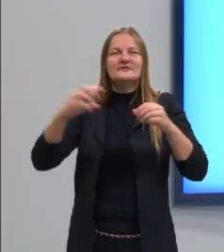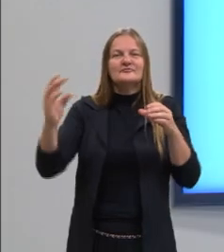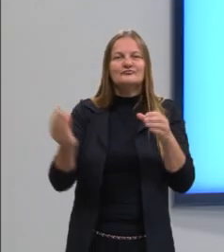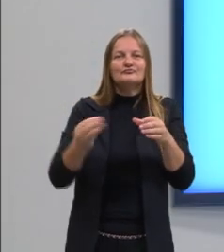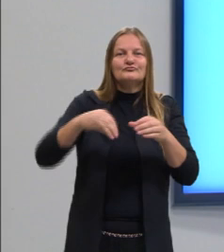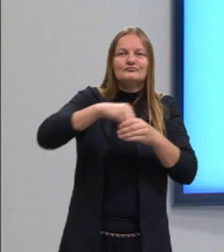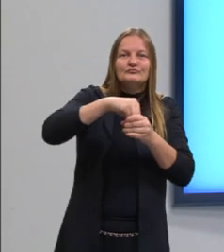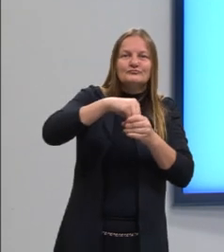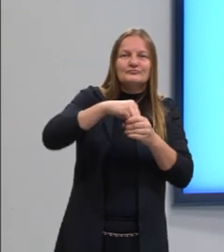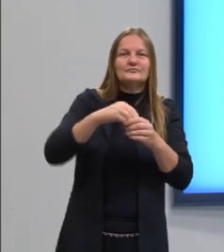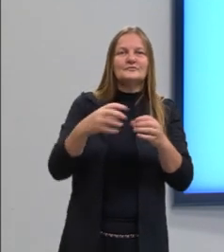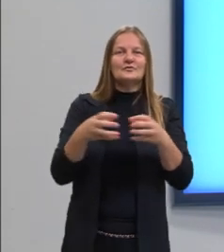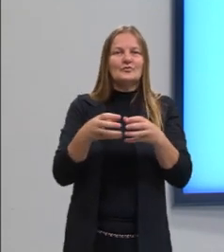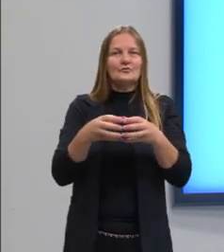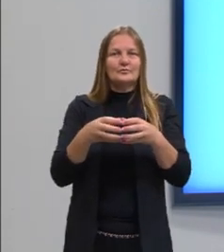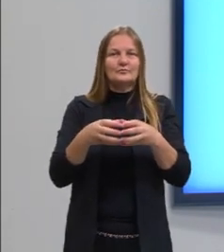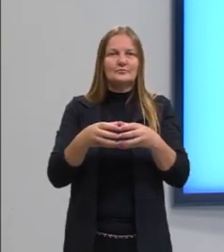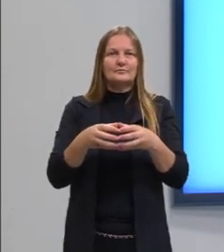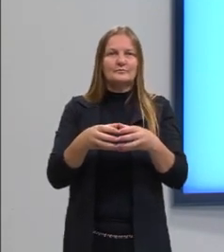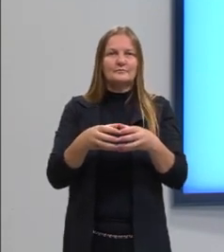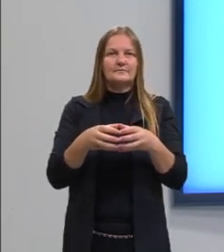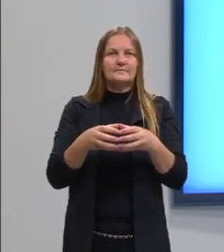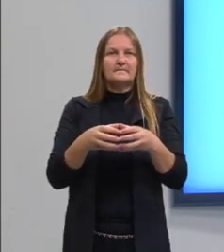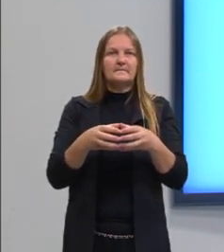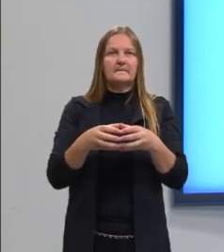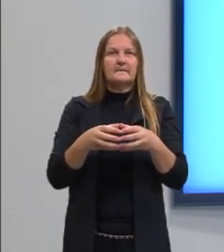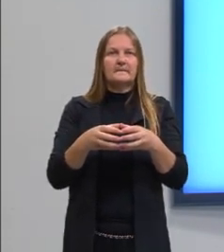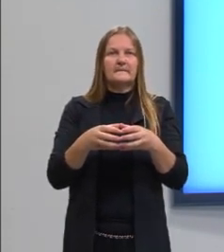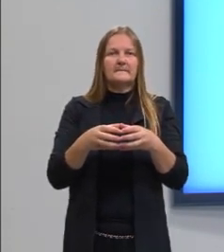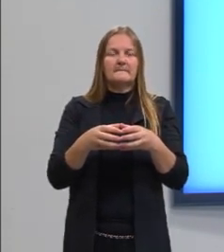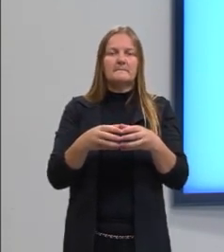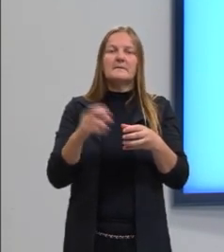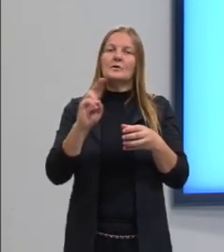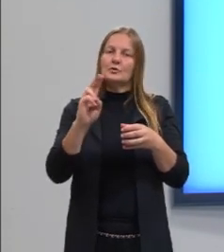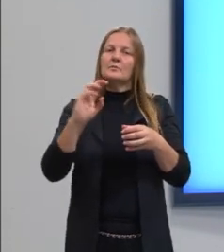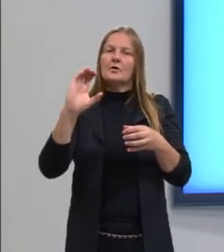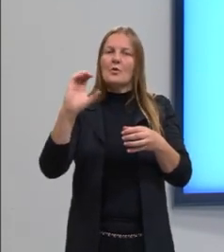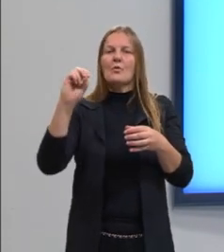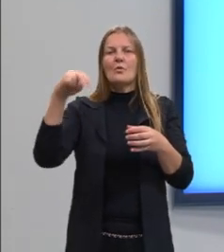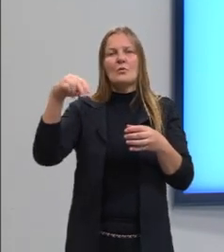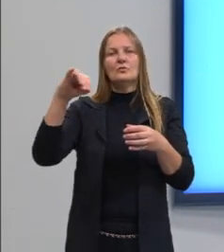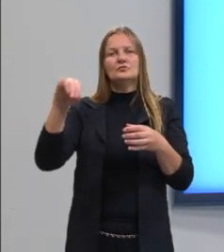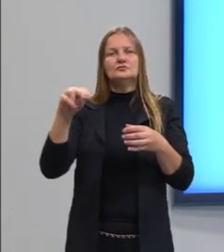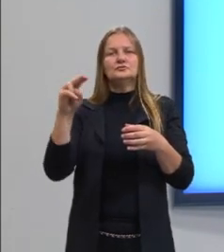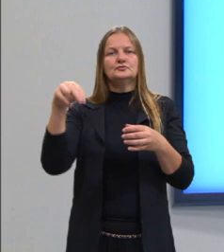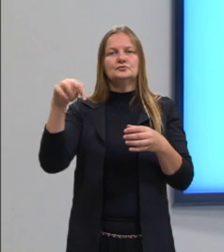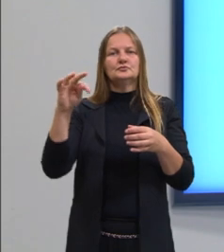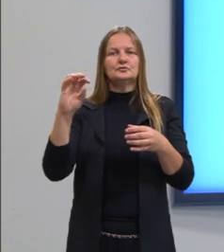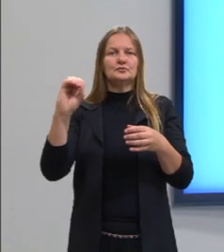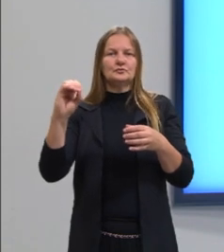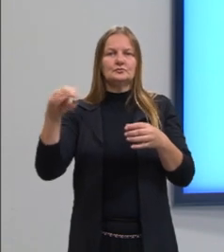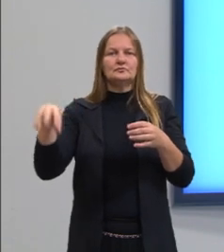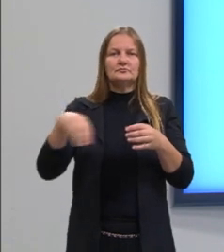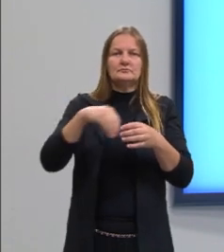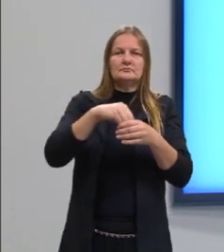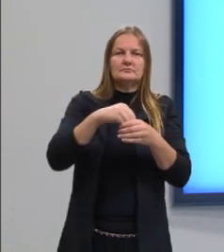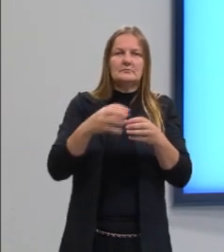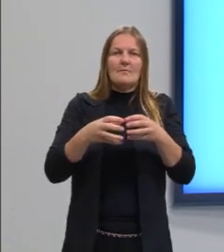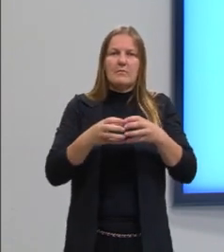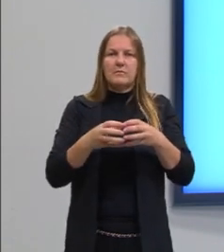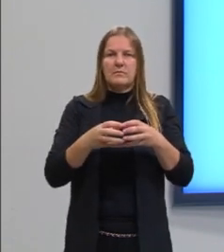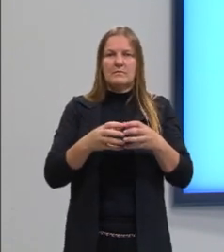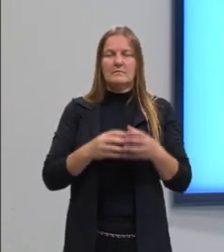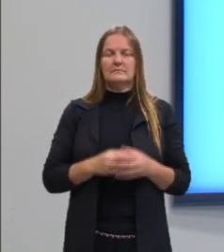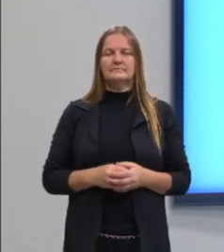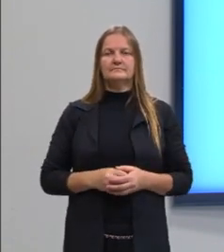curva, essa circunferência, e nós temos aqui, então, esse conjunto de animais como exemplo, então, para a gente ter uma noção